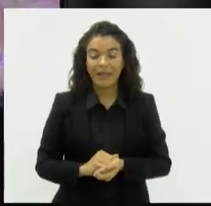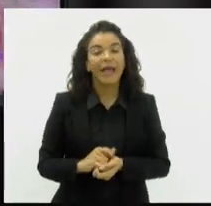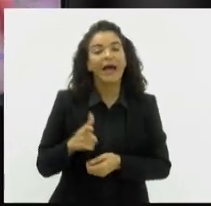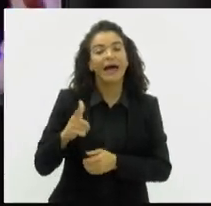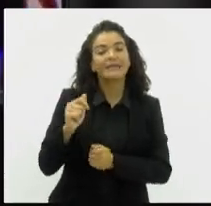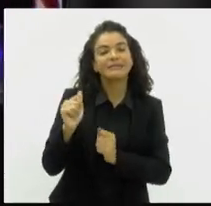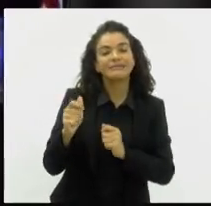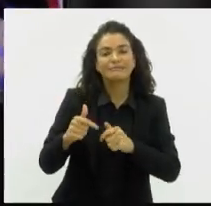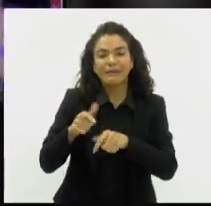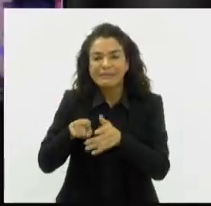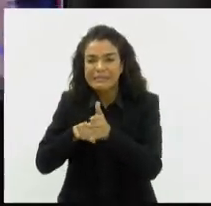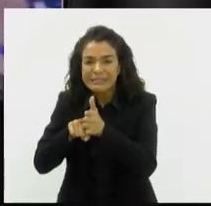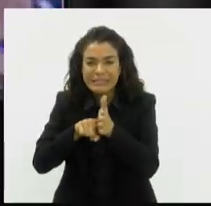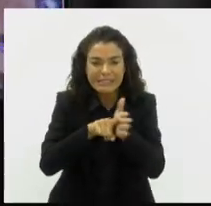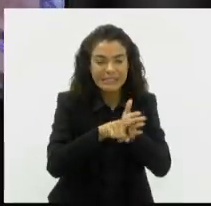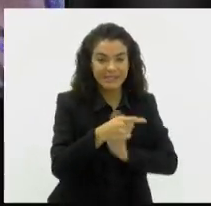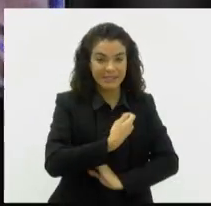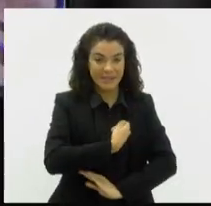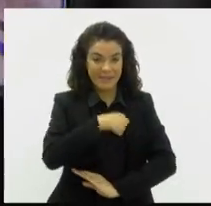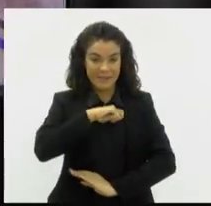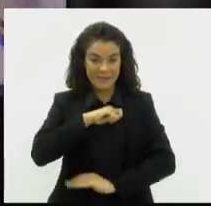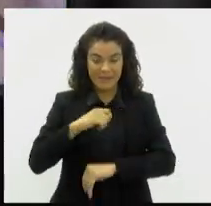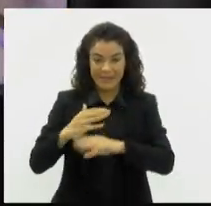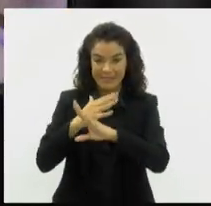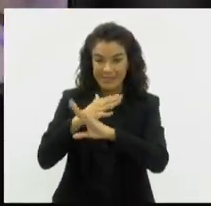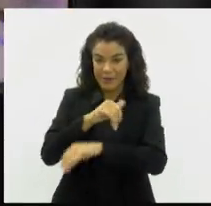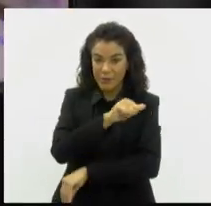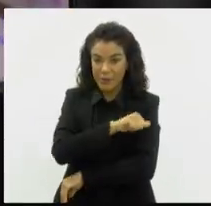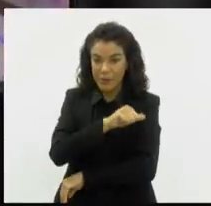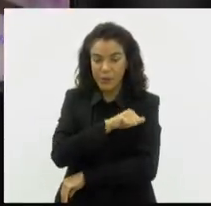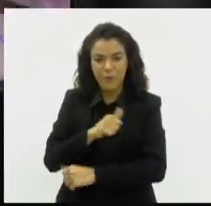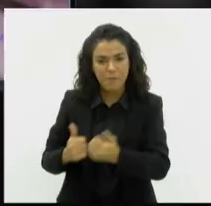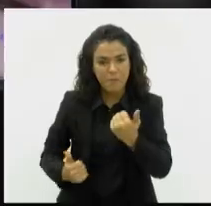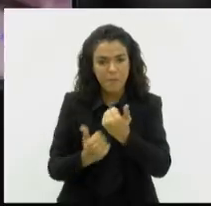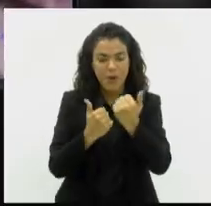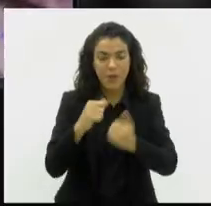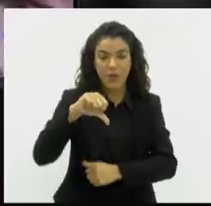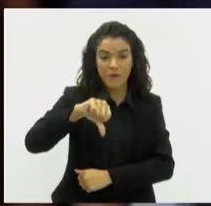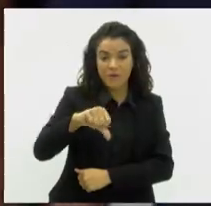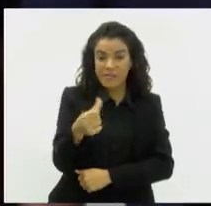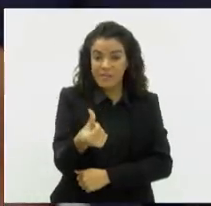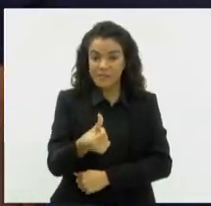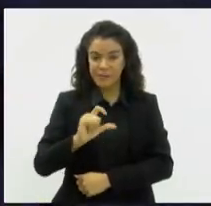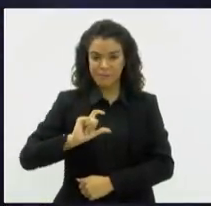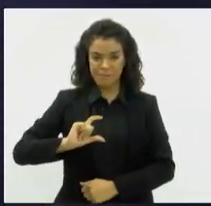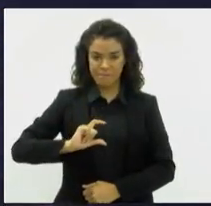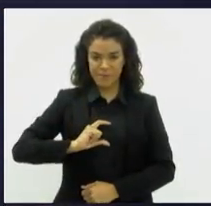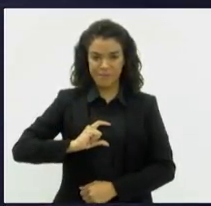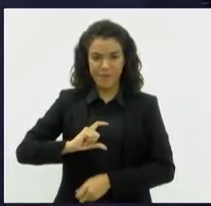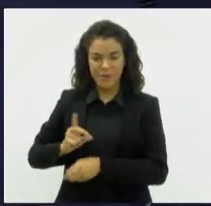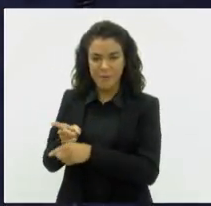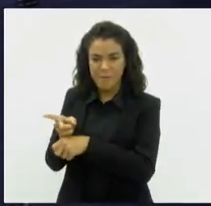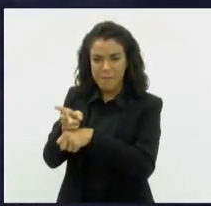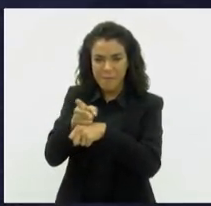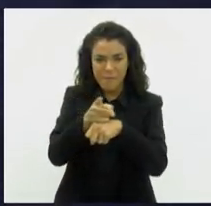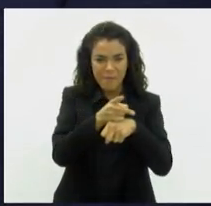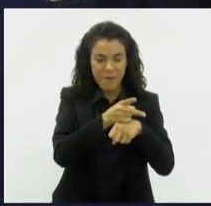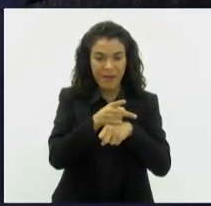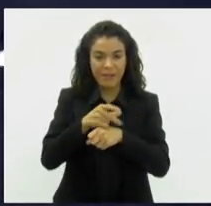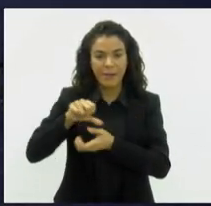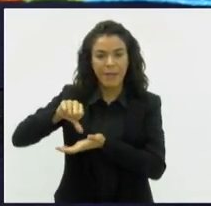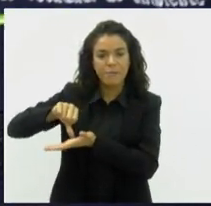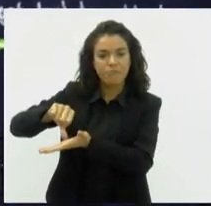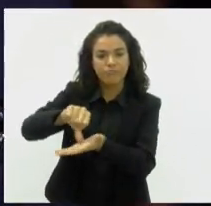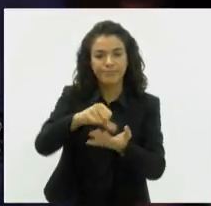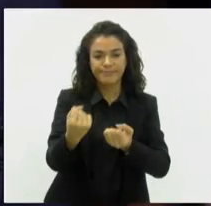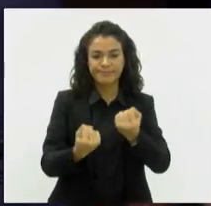de fiscalização ambiental no estado do Rio de Janeiro ganharam reforço de 96 câmeras corporais portáteis e de GPS veicular.